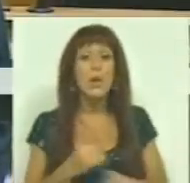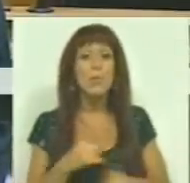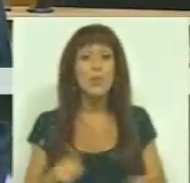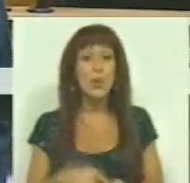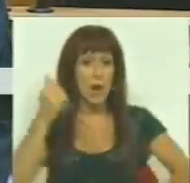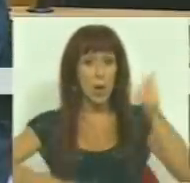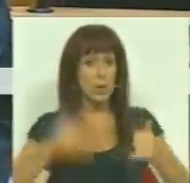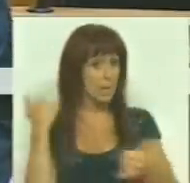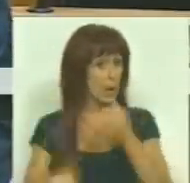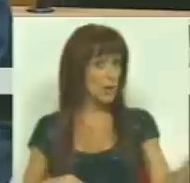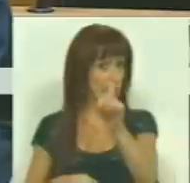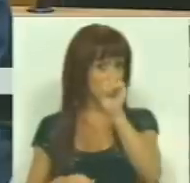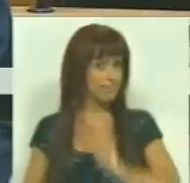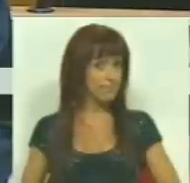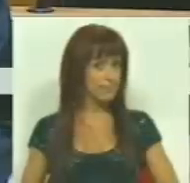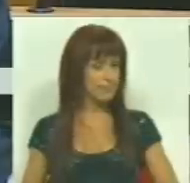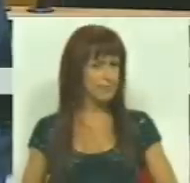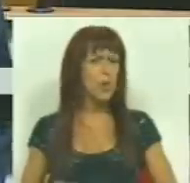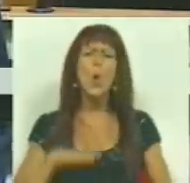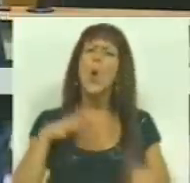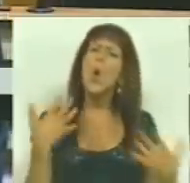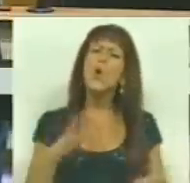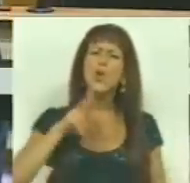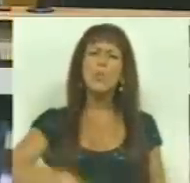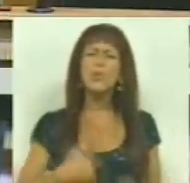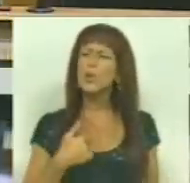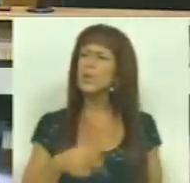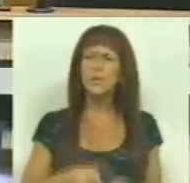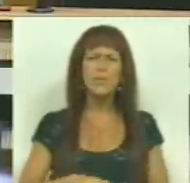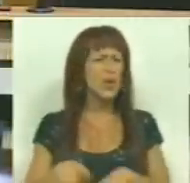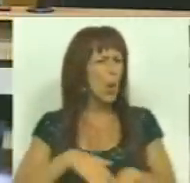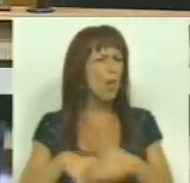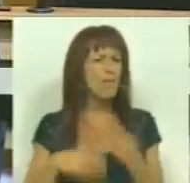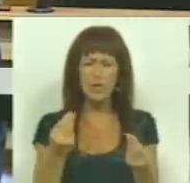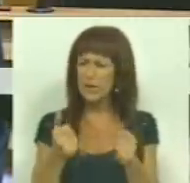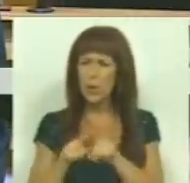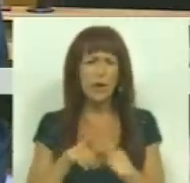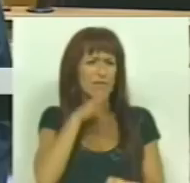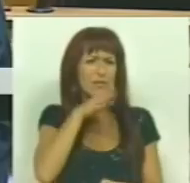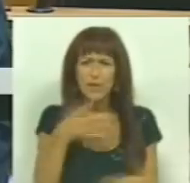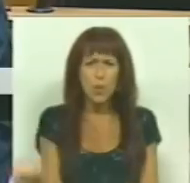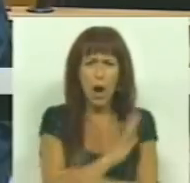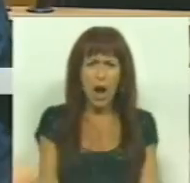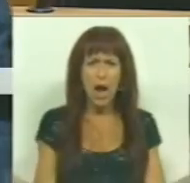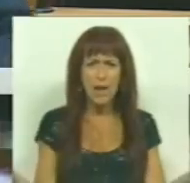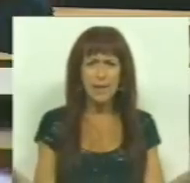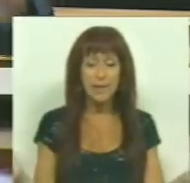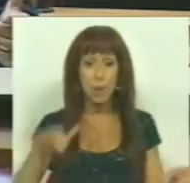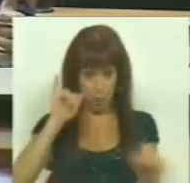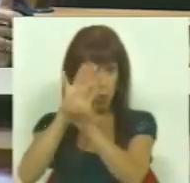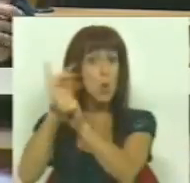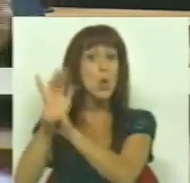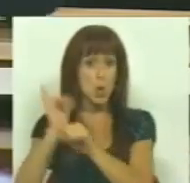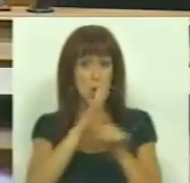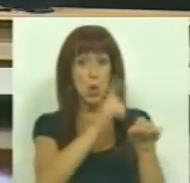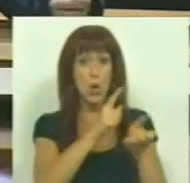concorrência perigosa. E hoje o país já não produz material circulante ferroviário, entre outras